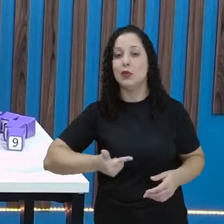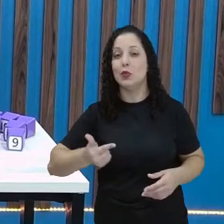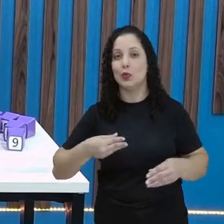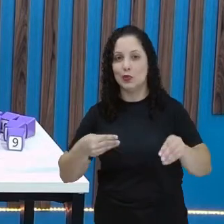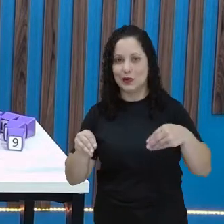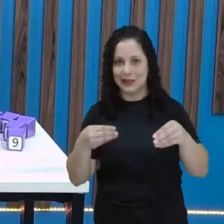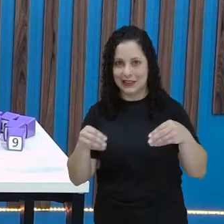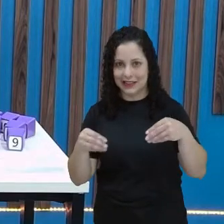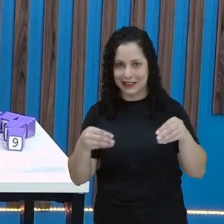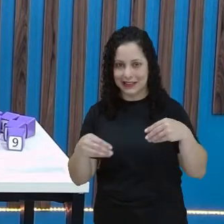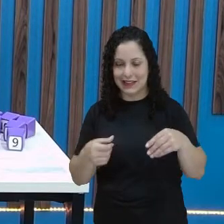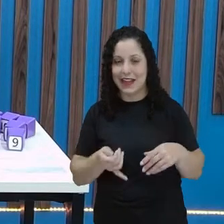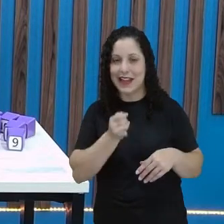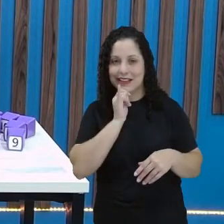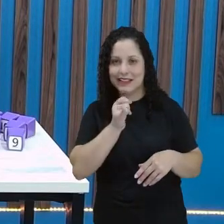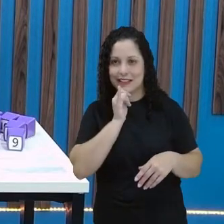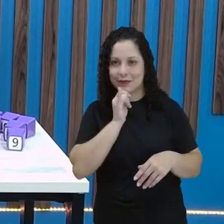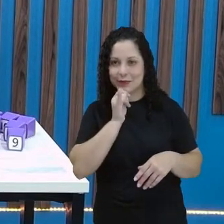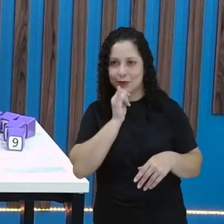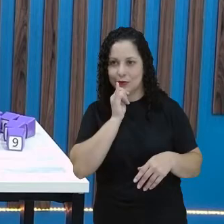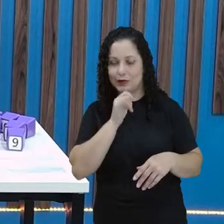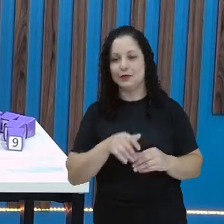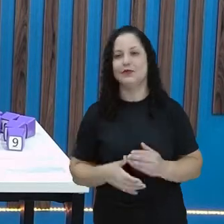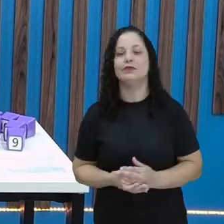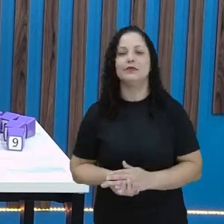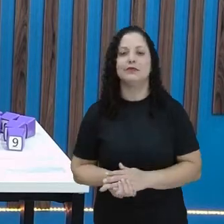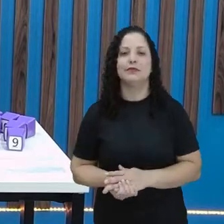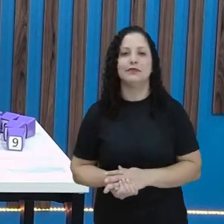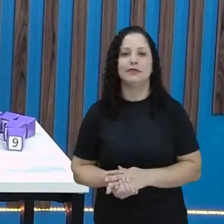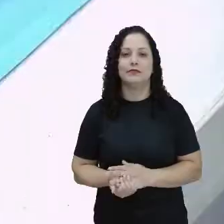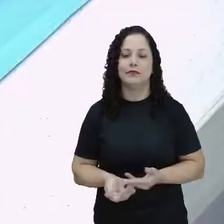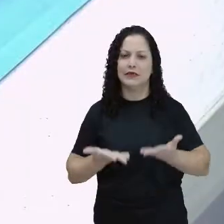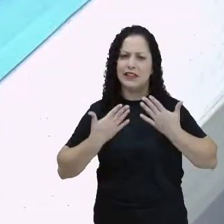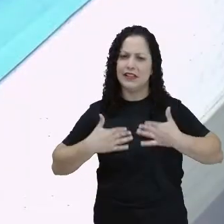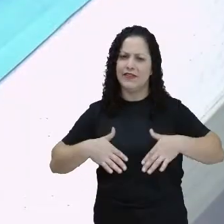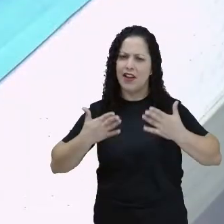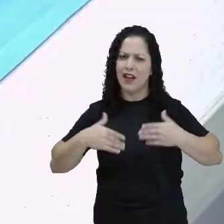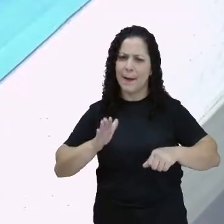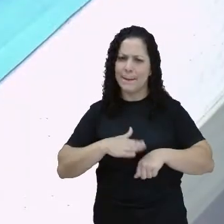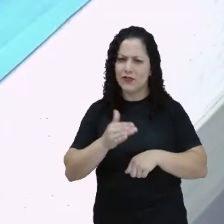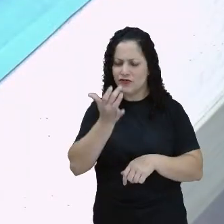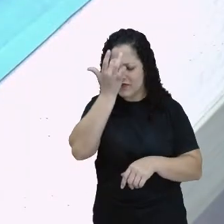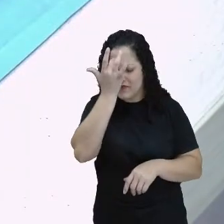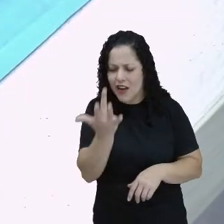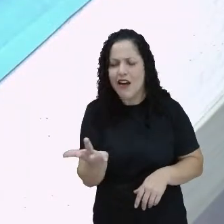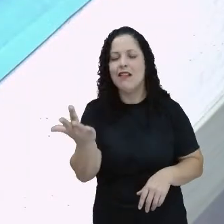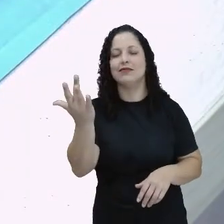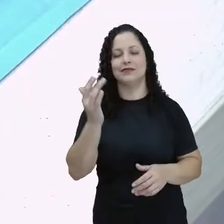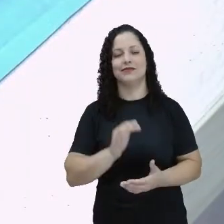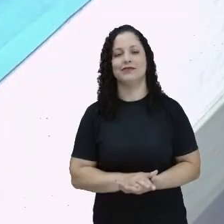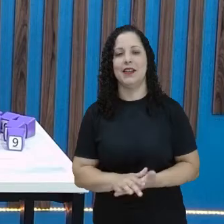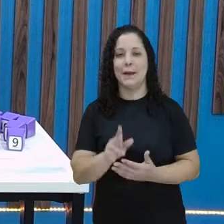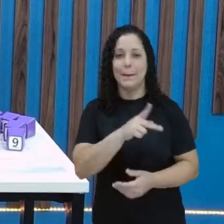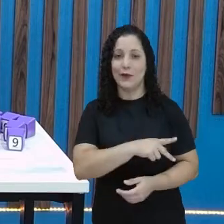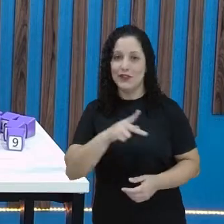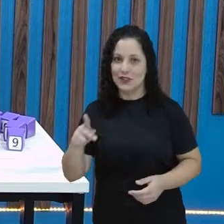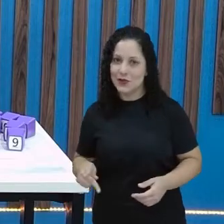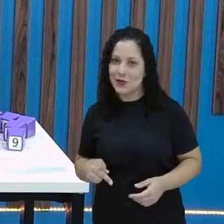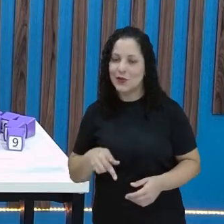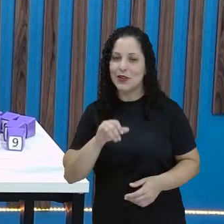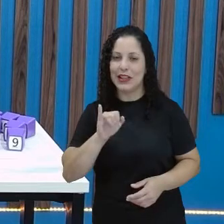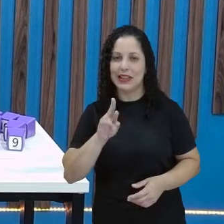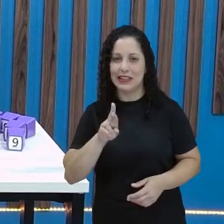exemplo. Olha, estamos fazendo bem devagar para ficar mais fácil para vocês. Até a professora Iris já